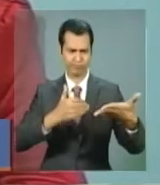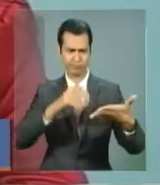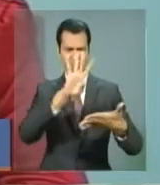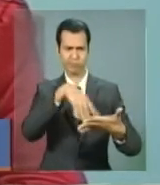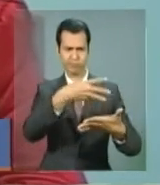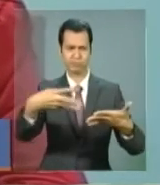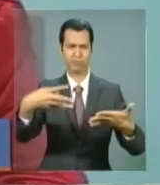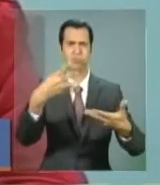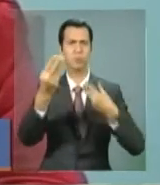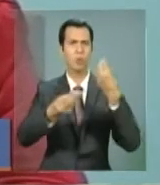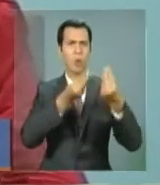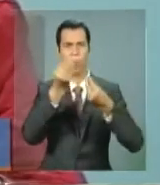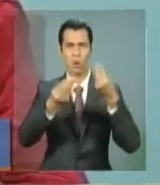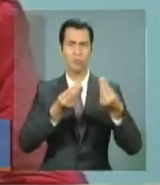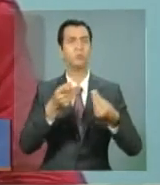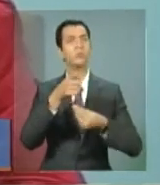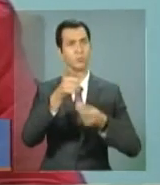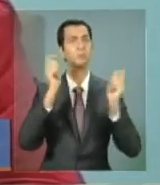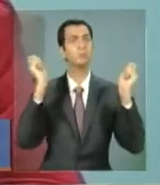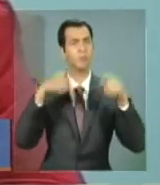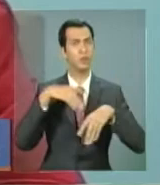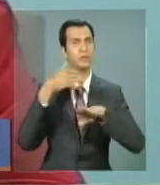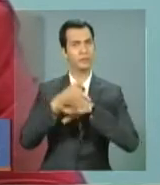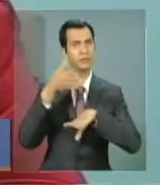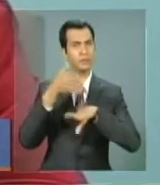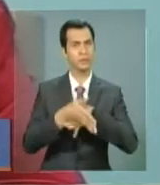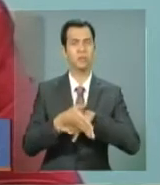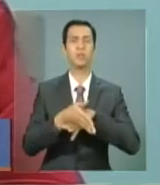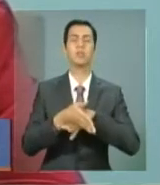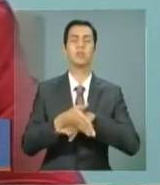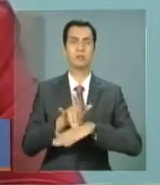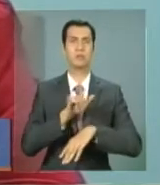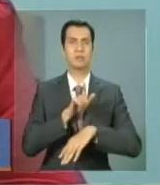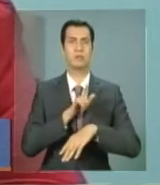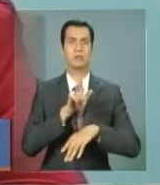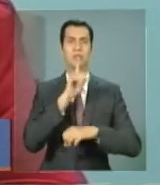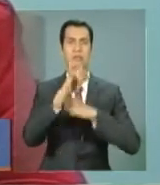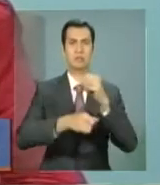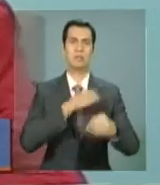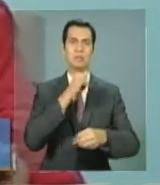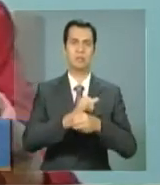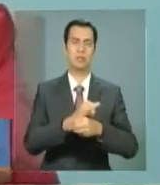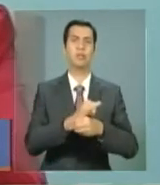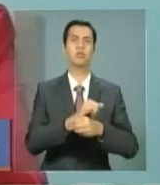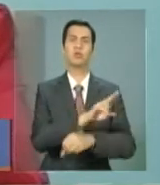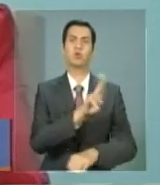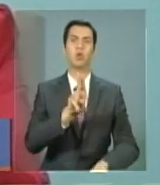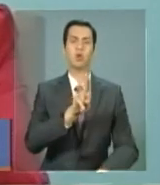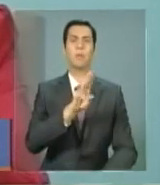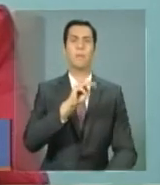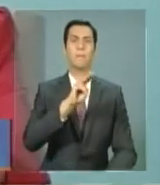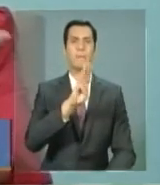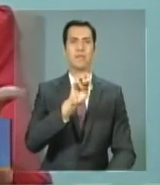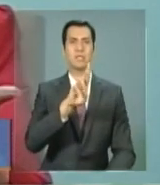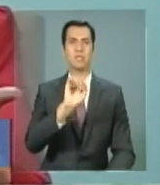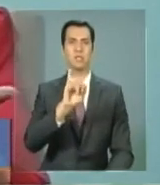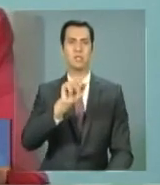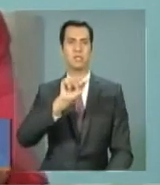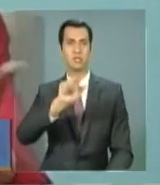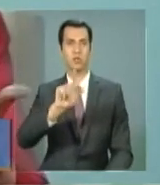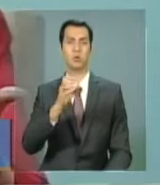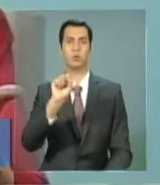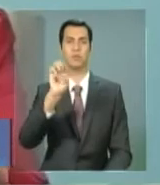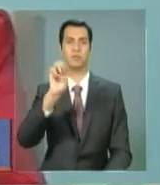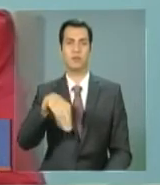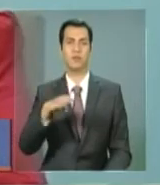Bahia, na página Brasil Sem Miséria, com todas as informações, e